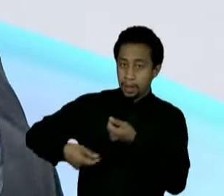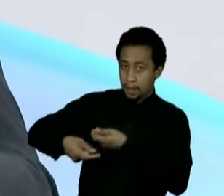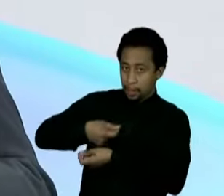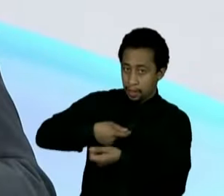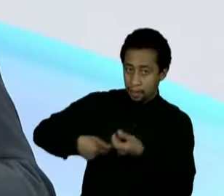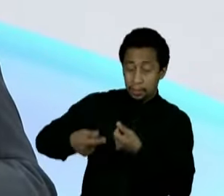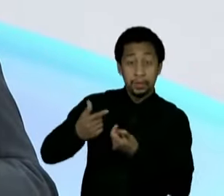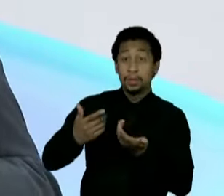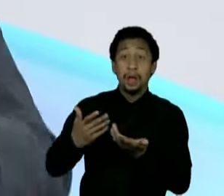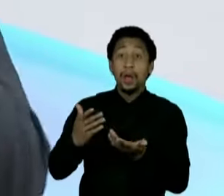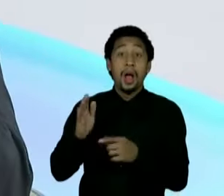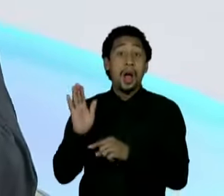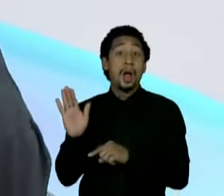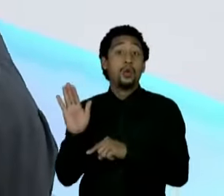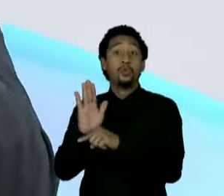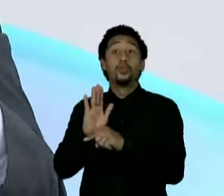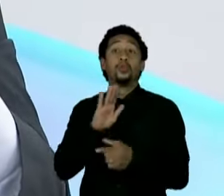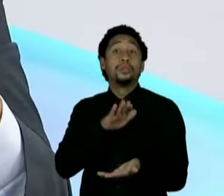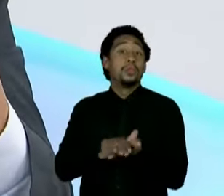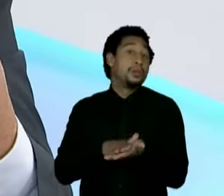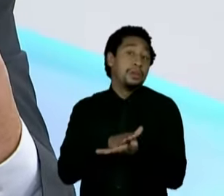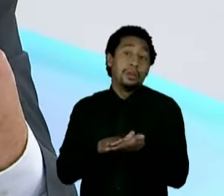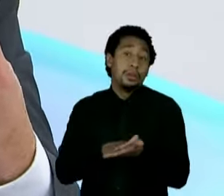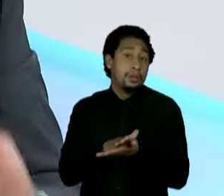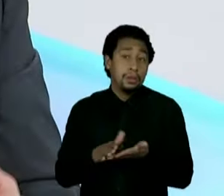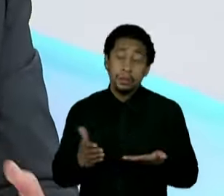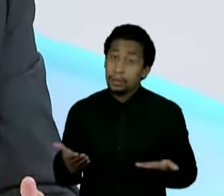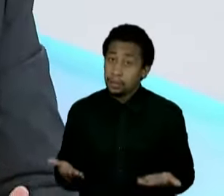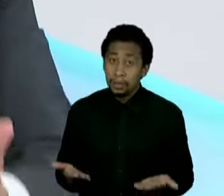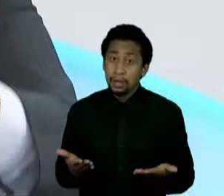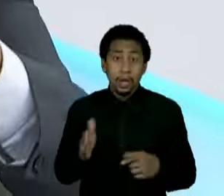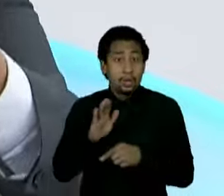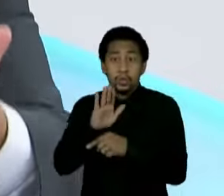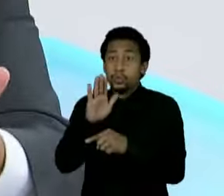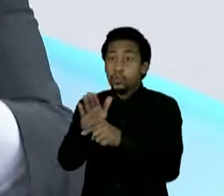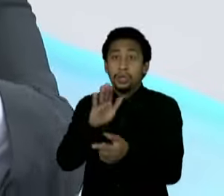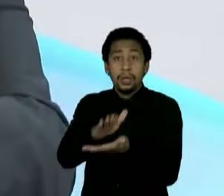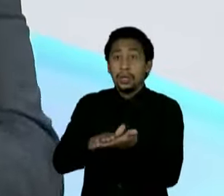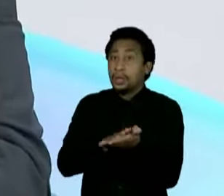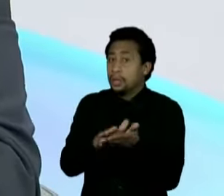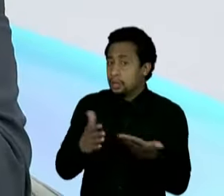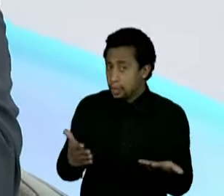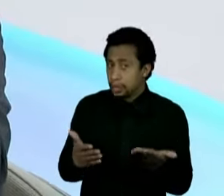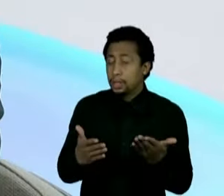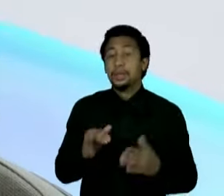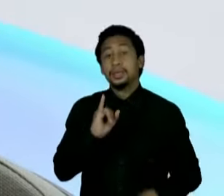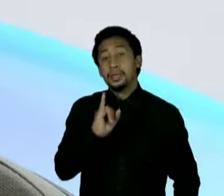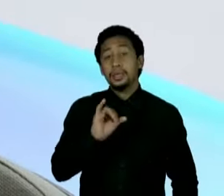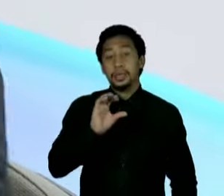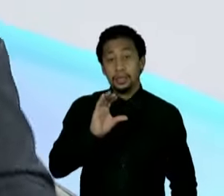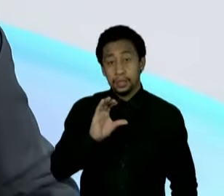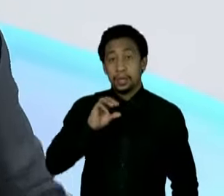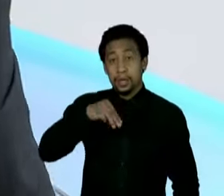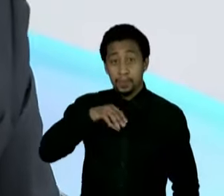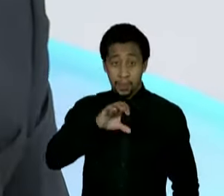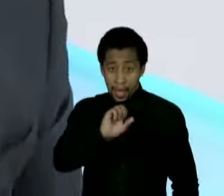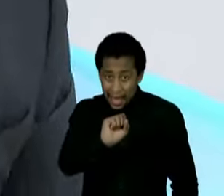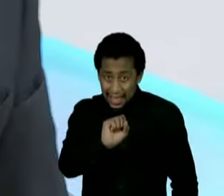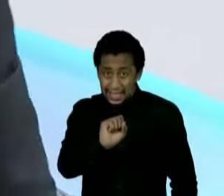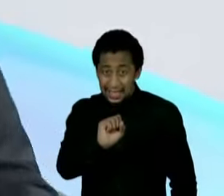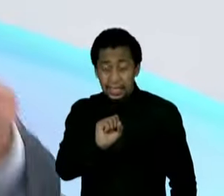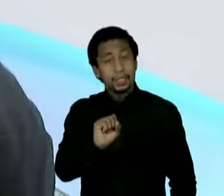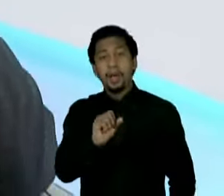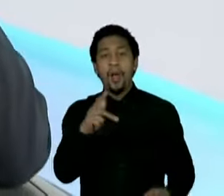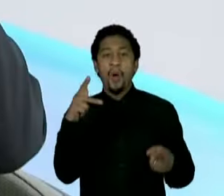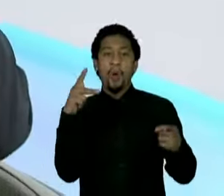tiveram uma única ajuda. Uma. Uma ajuda, pelo menos. Por exemplo, tira o ICMS da conta de luz dessas pessoas,